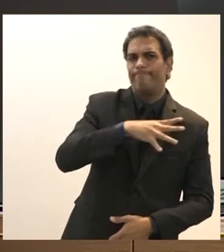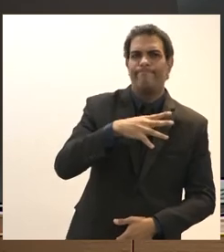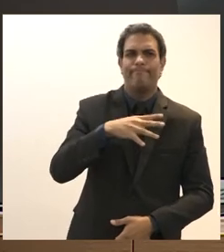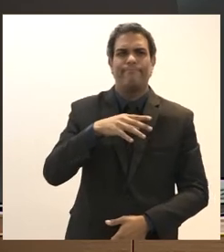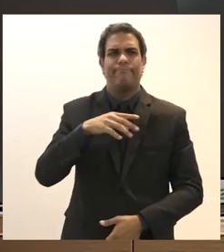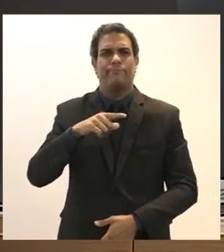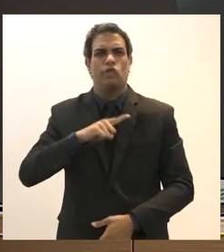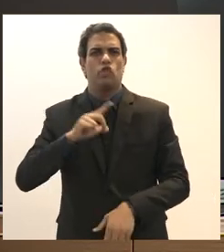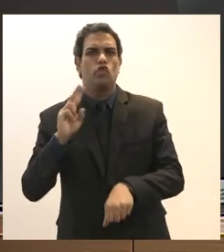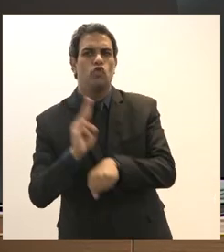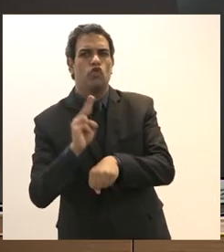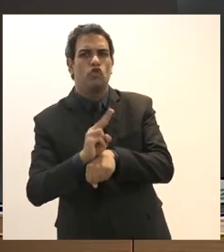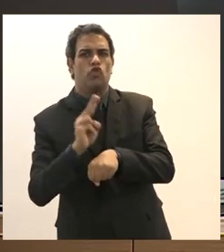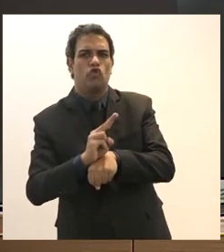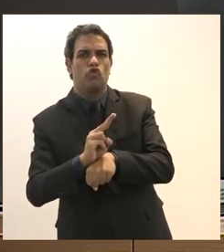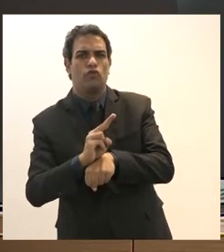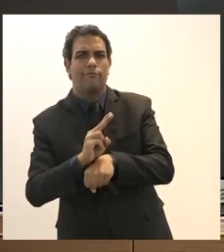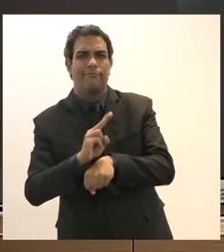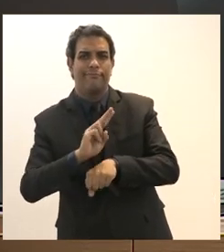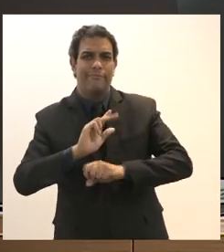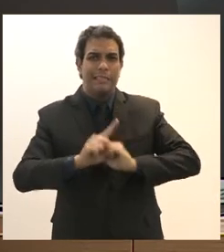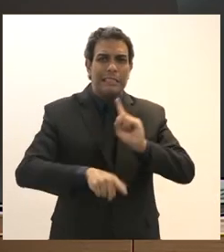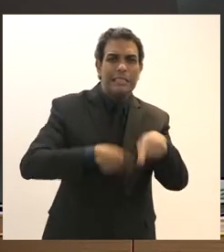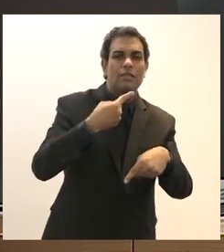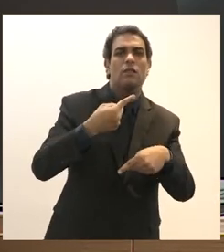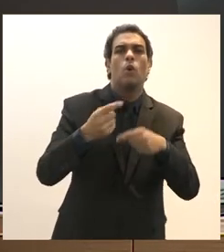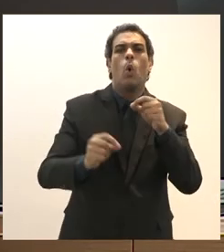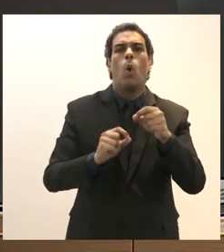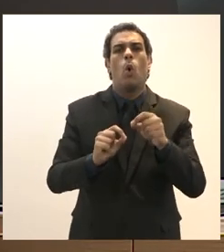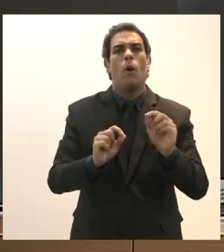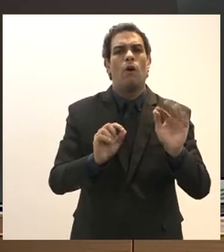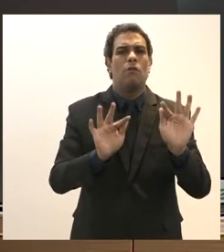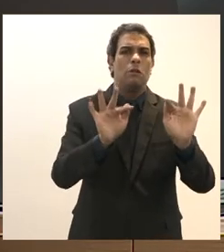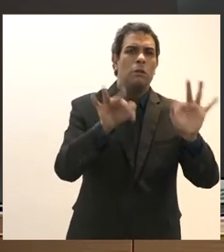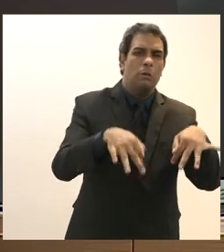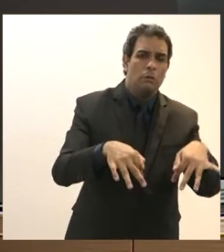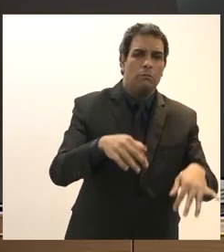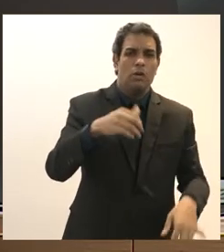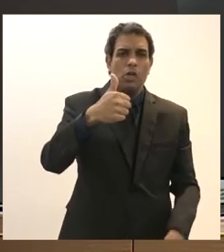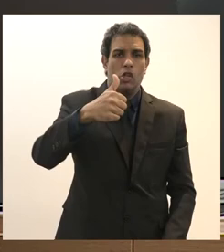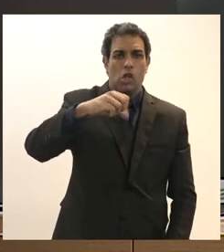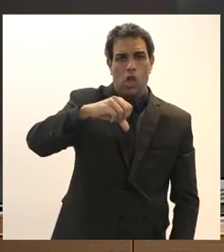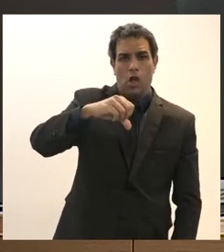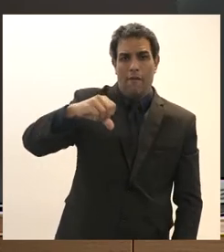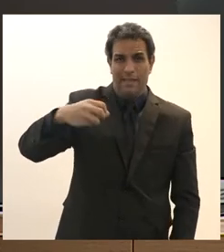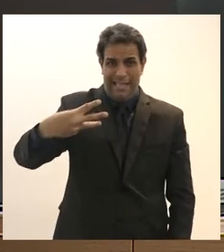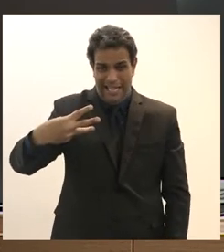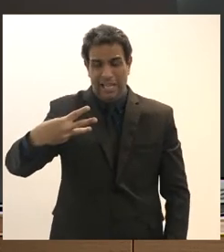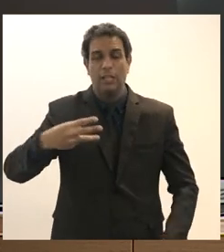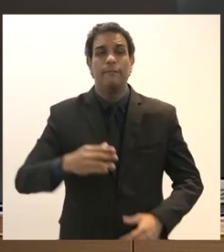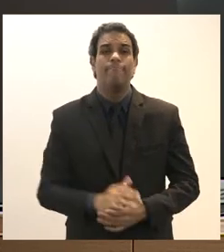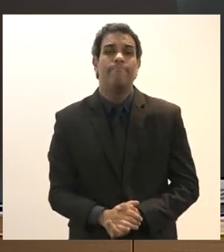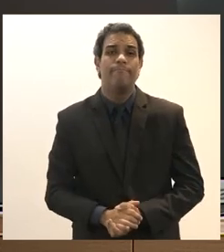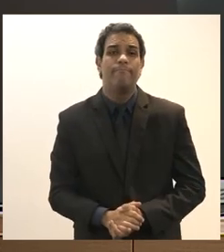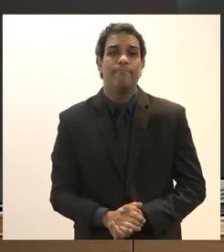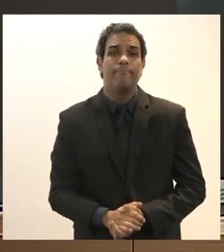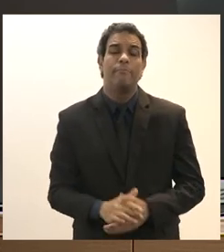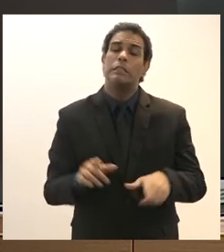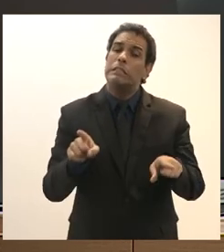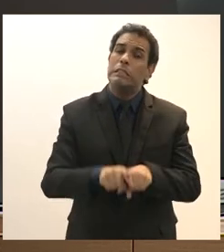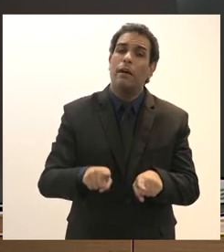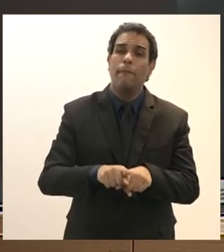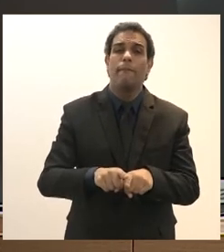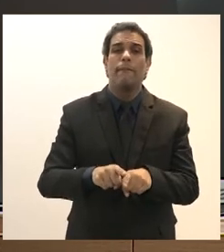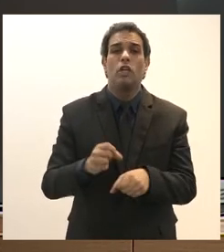medidas provisórias e depois final de 93 e todo ano de 94